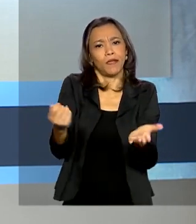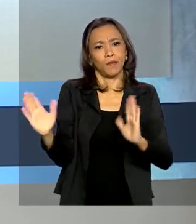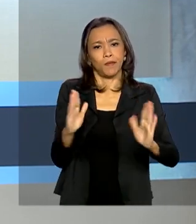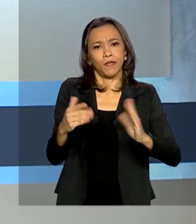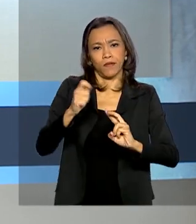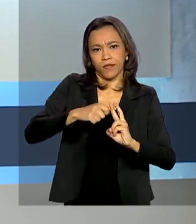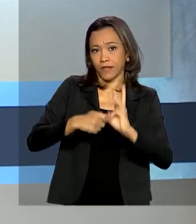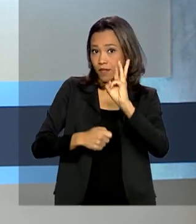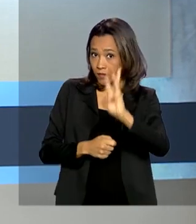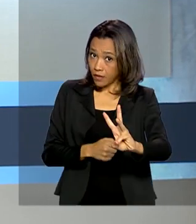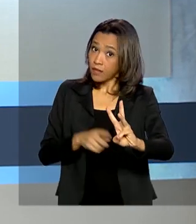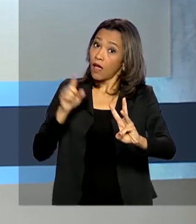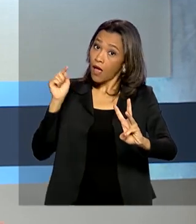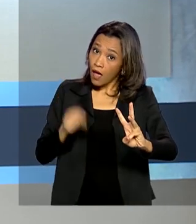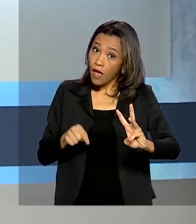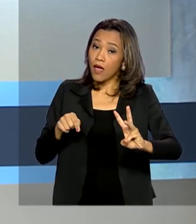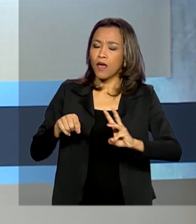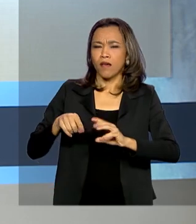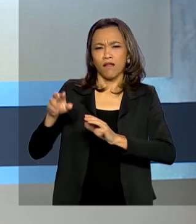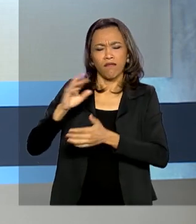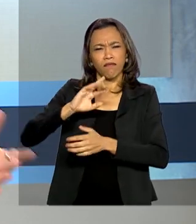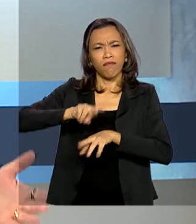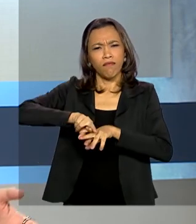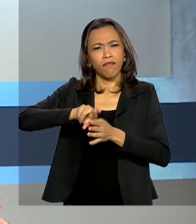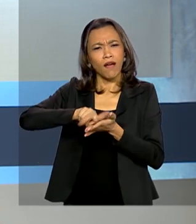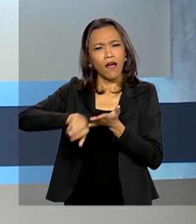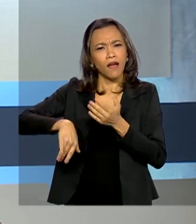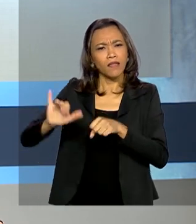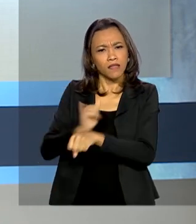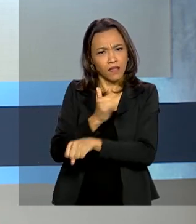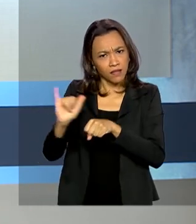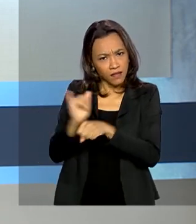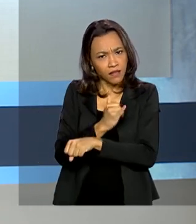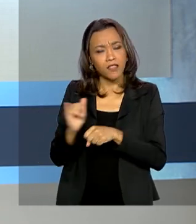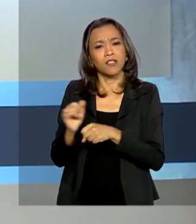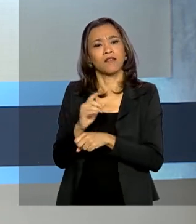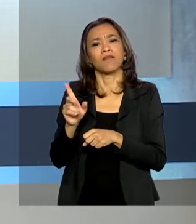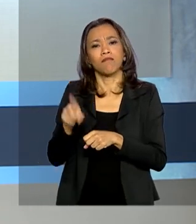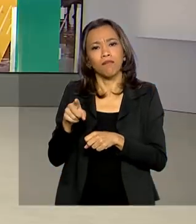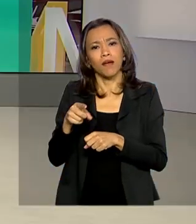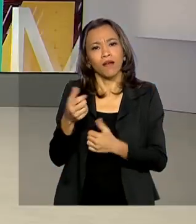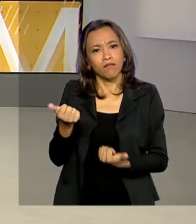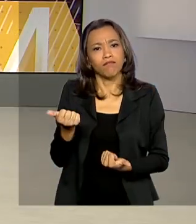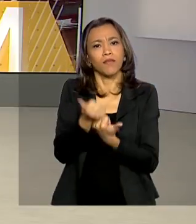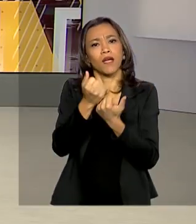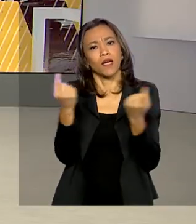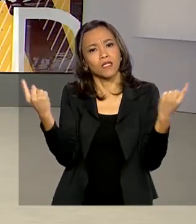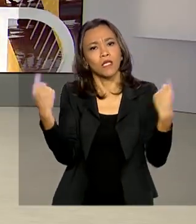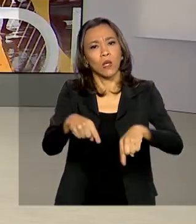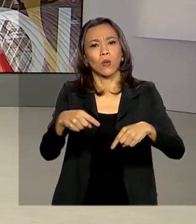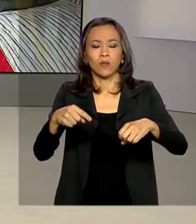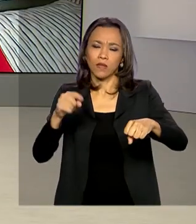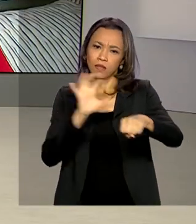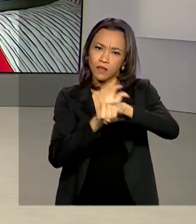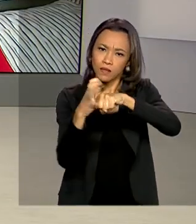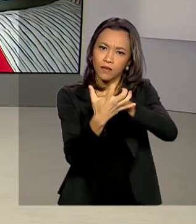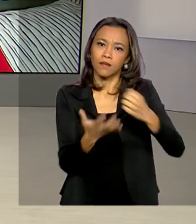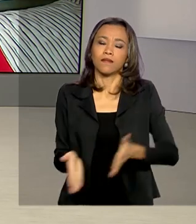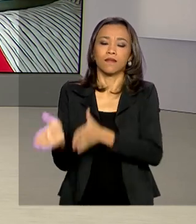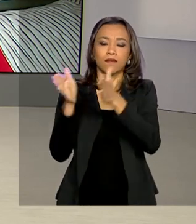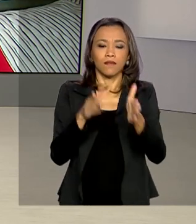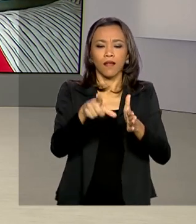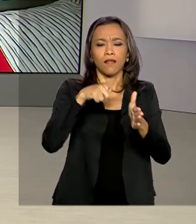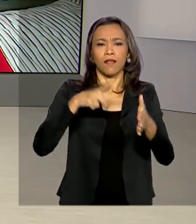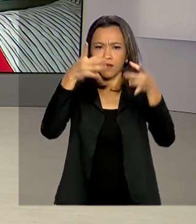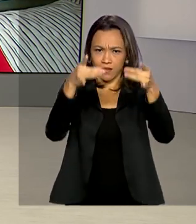A iniciativa faz parte de um pacote de medidas em resposta à pandemia do novo coronavírus. Vamos então a São Paulo. Priscila Kerst